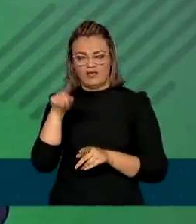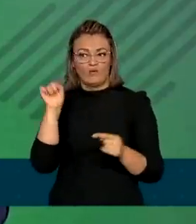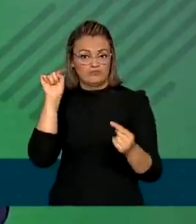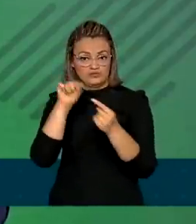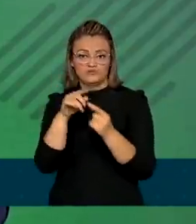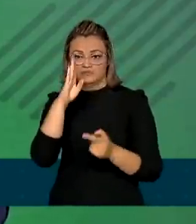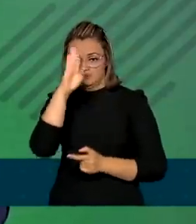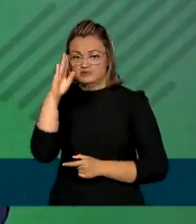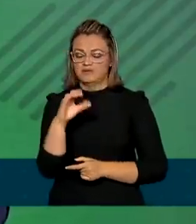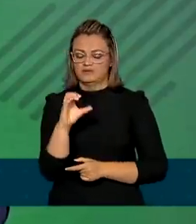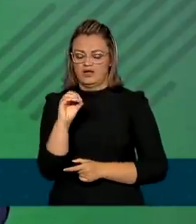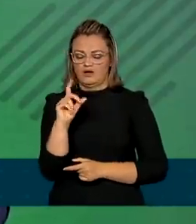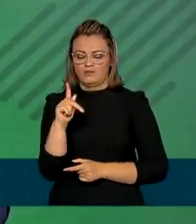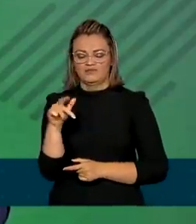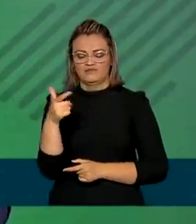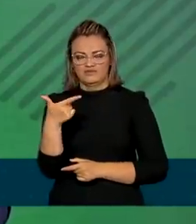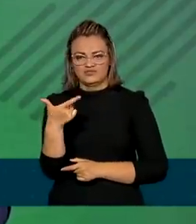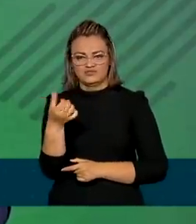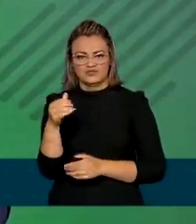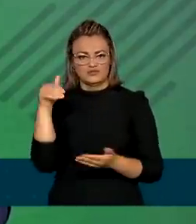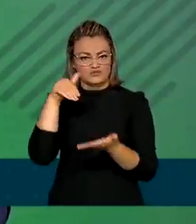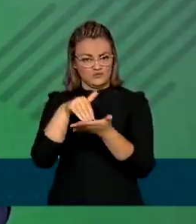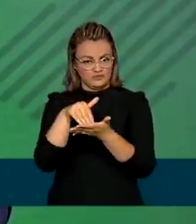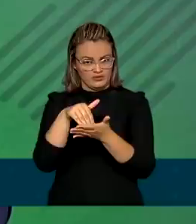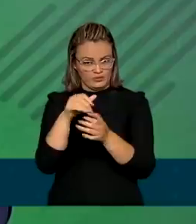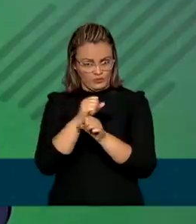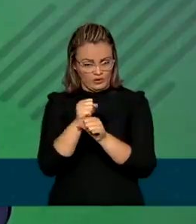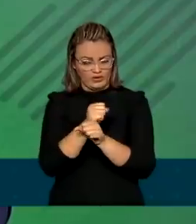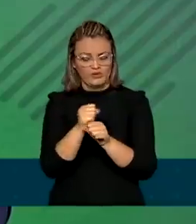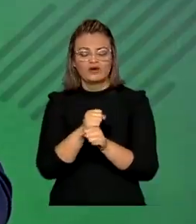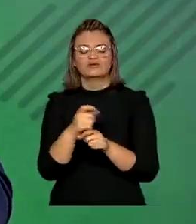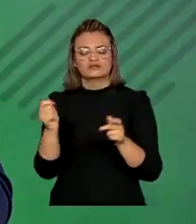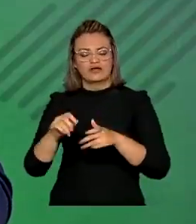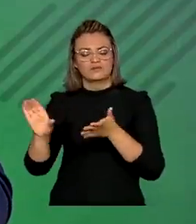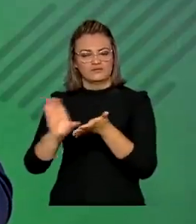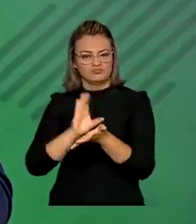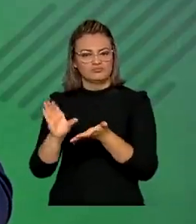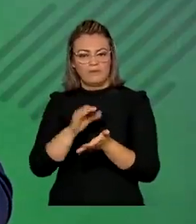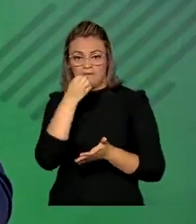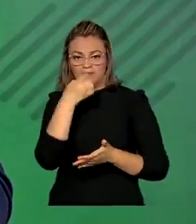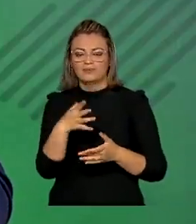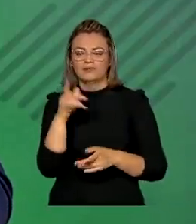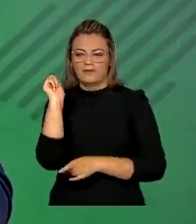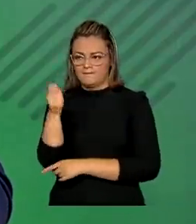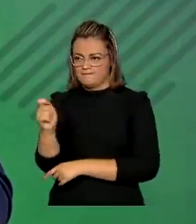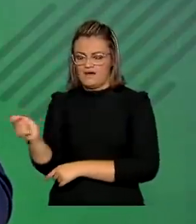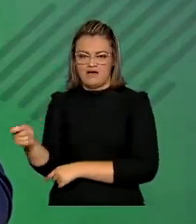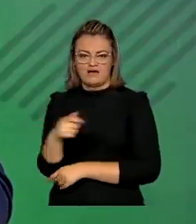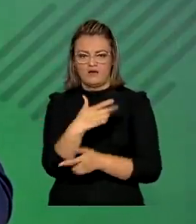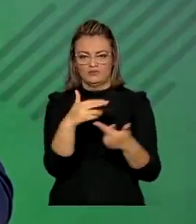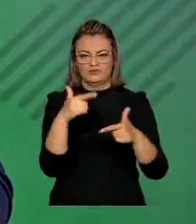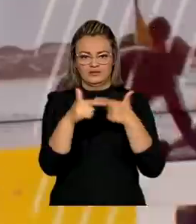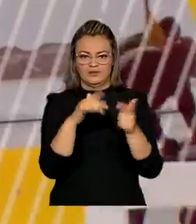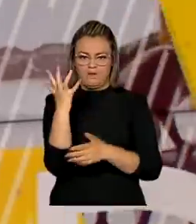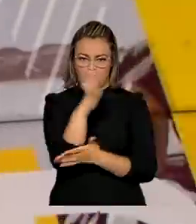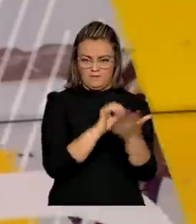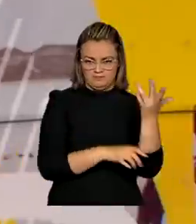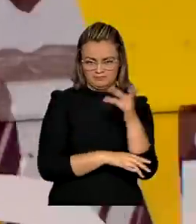objetivo da COP26 no final do ano, ele trará recursos vultosos para o pagamento pelos serviços ambientais.